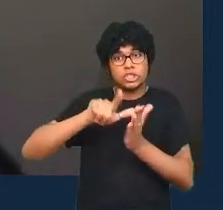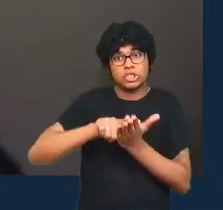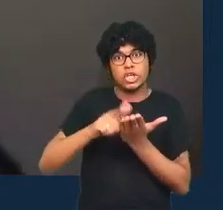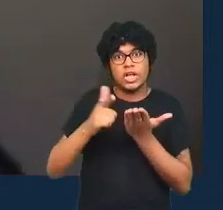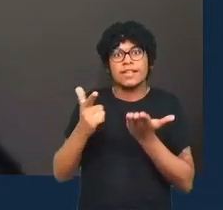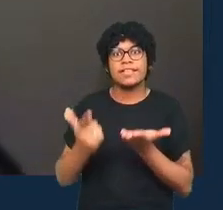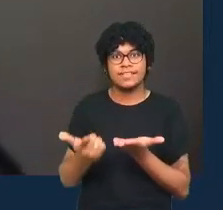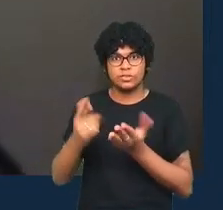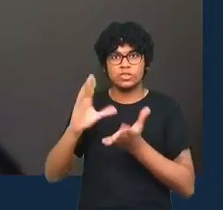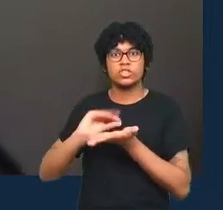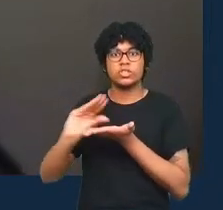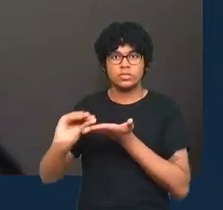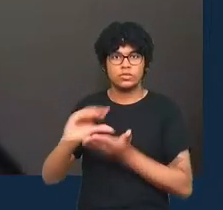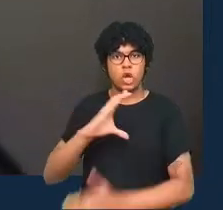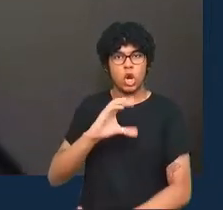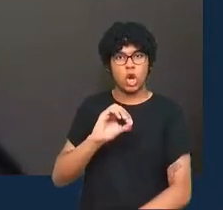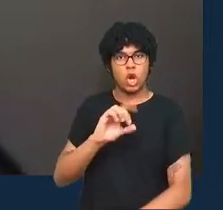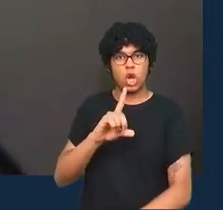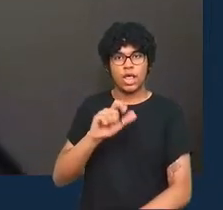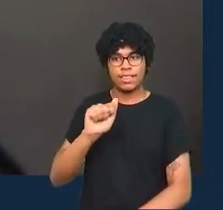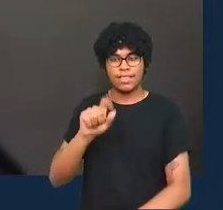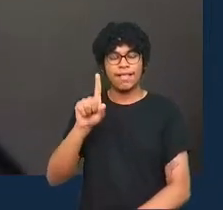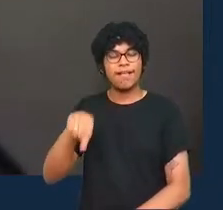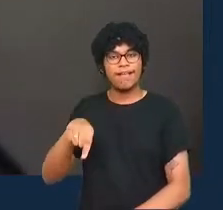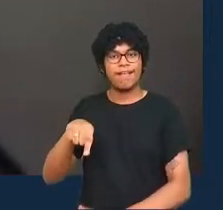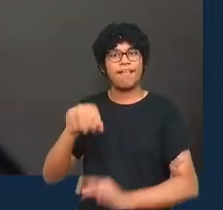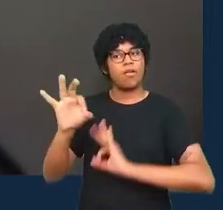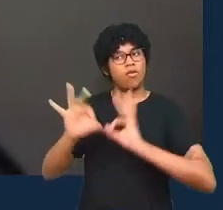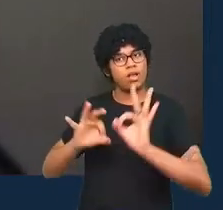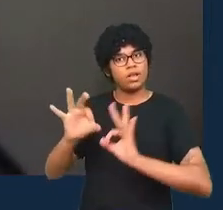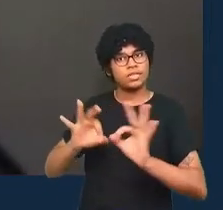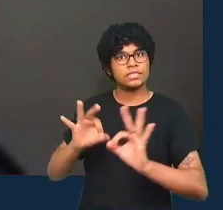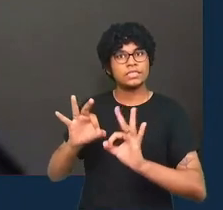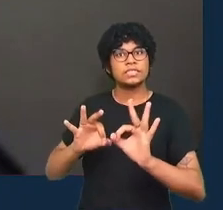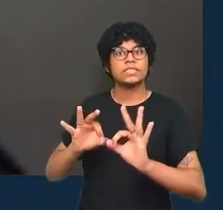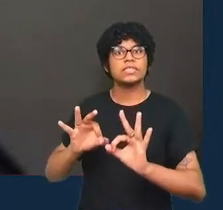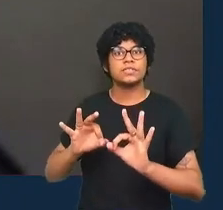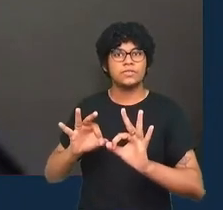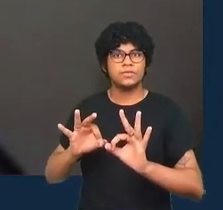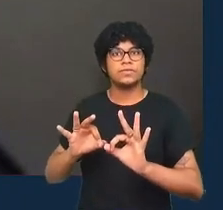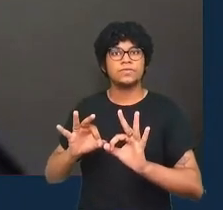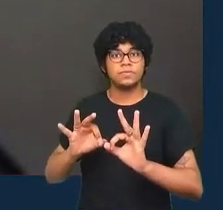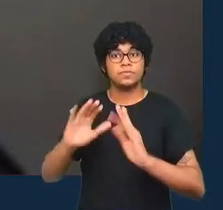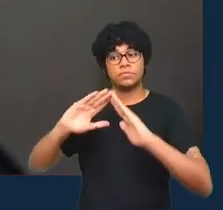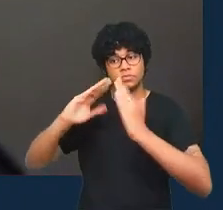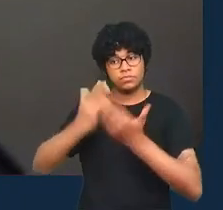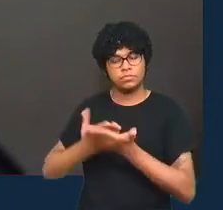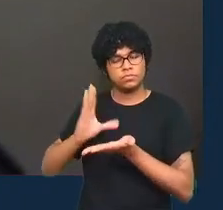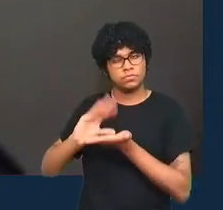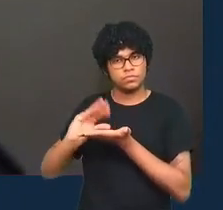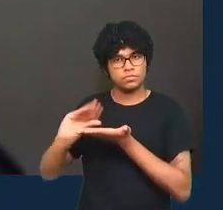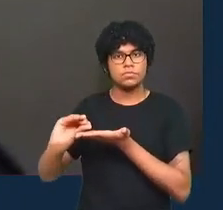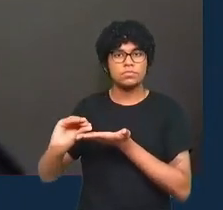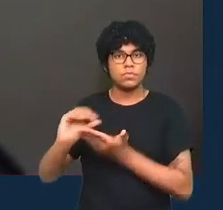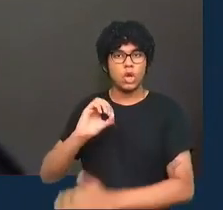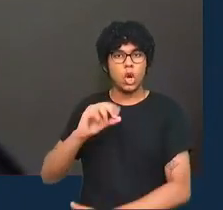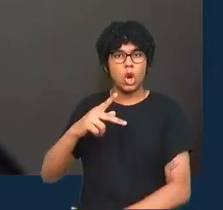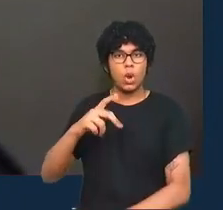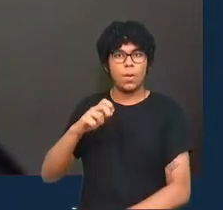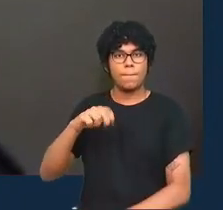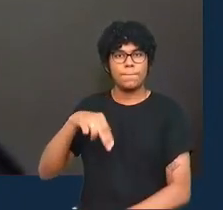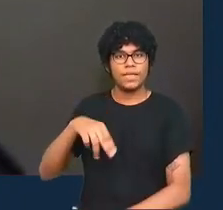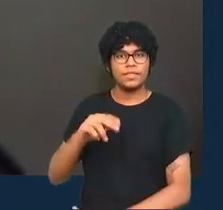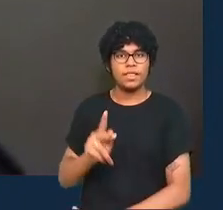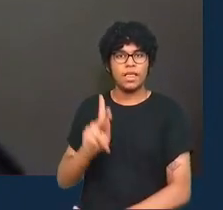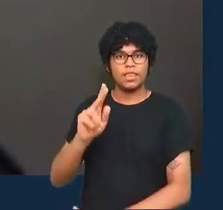Escola do Brasil é organizada pela Escola de Dados e Open Knowledge Brasil.